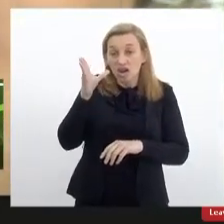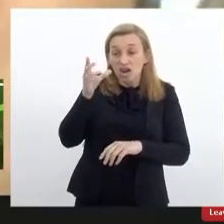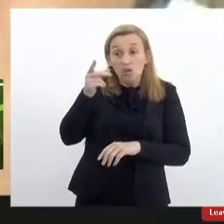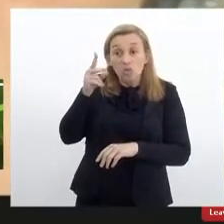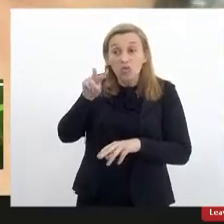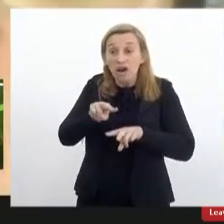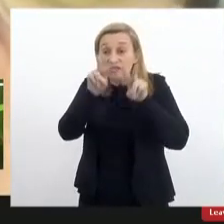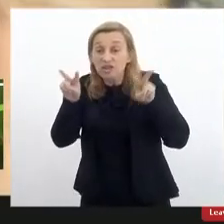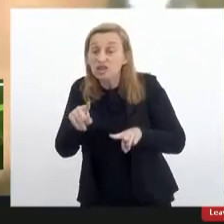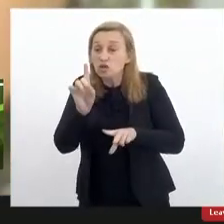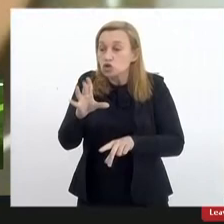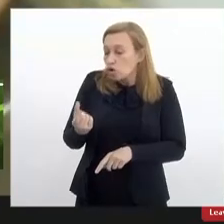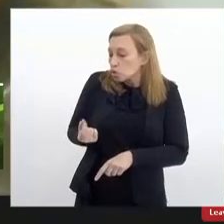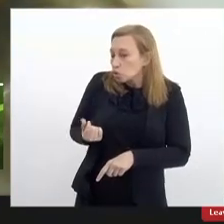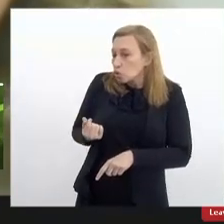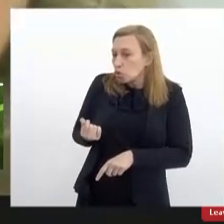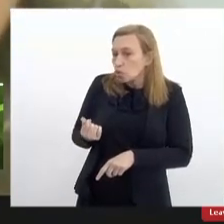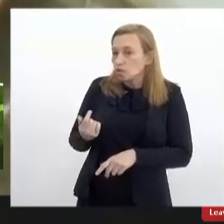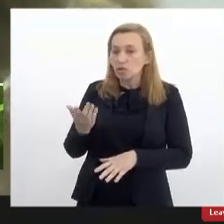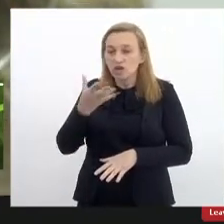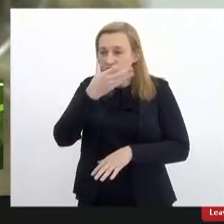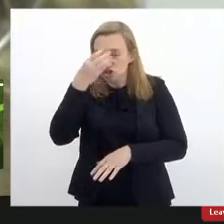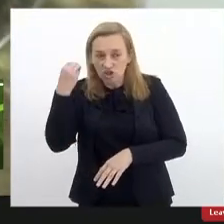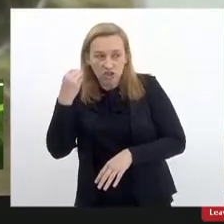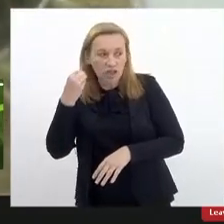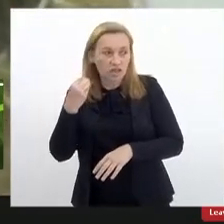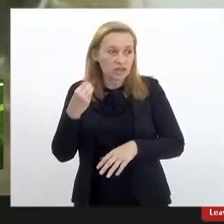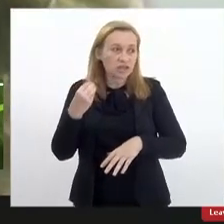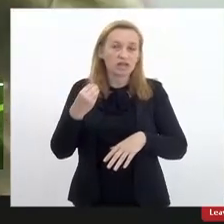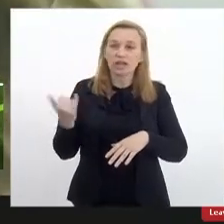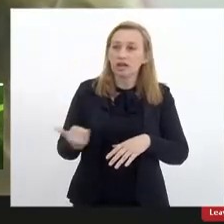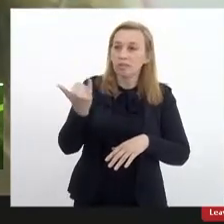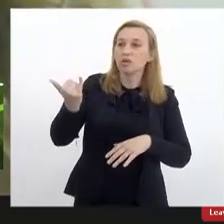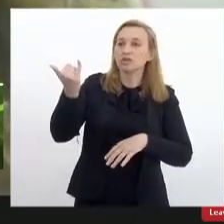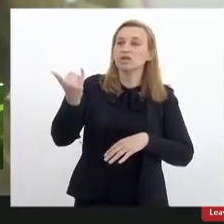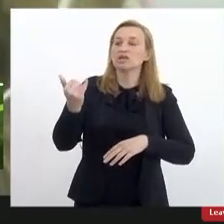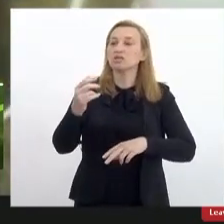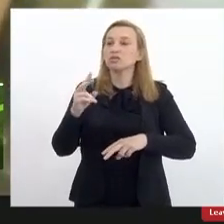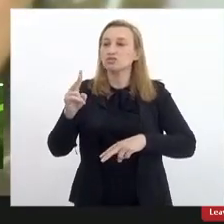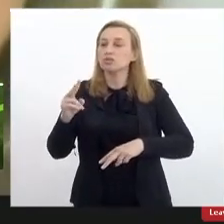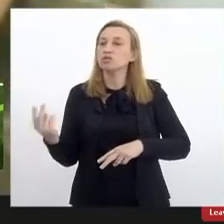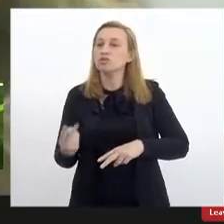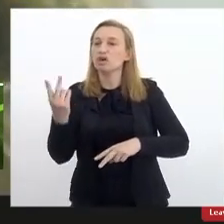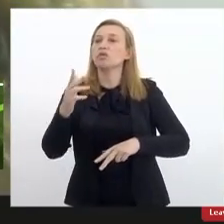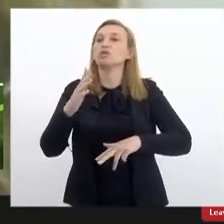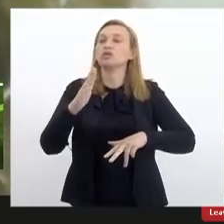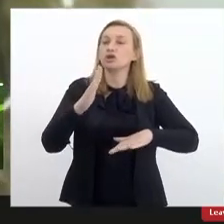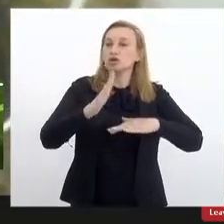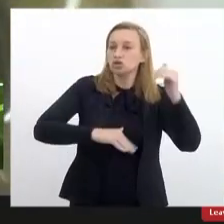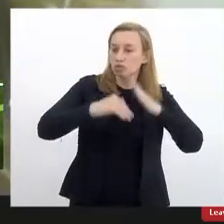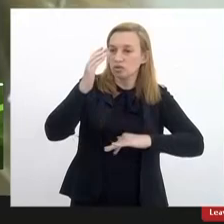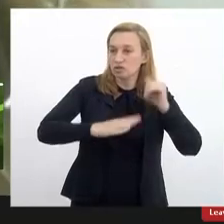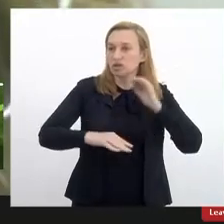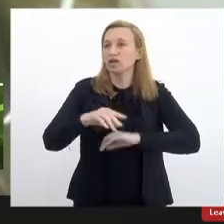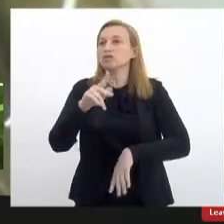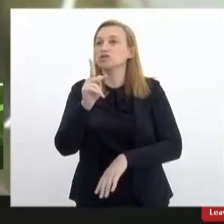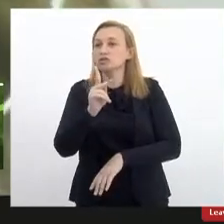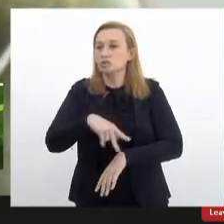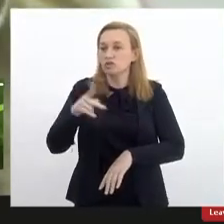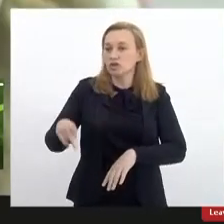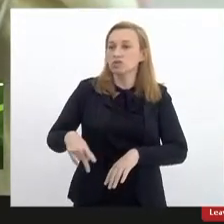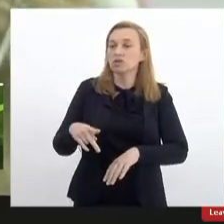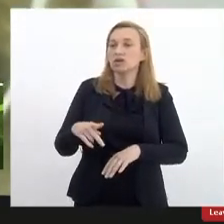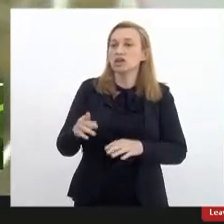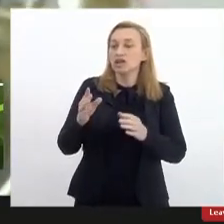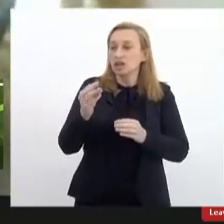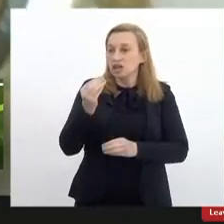promoção de autonomia pedagógica com o pensamento crítico com a qualidade do processo ensino-aprendizagem e desprezo o desenvolvimento da pesquisa e produção científica